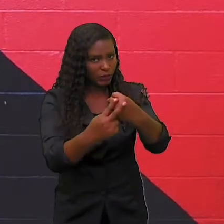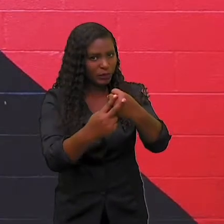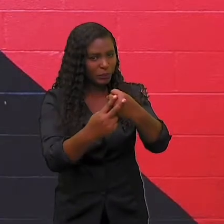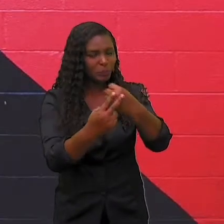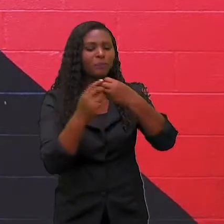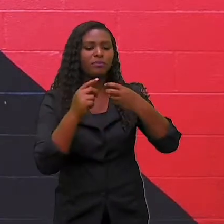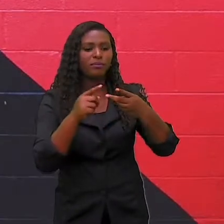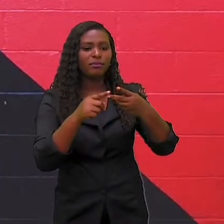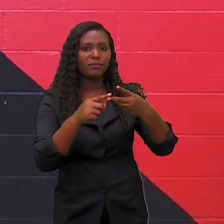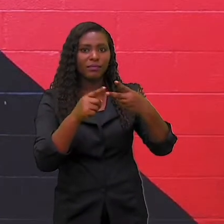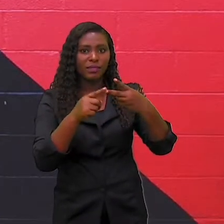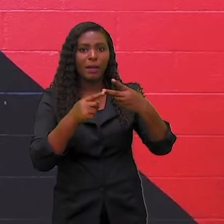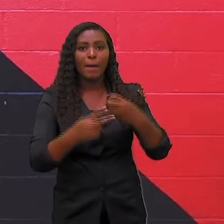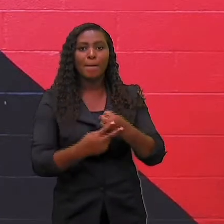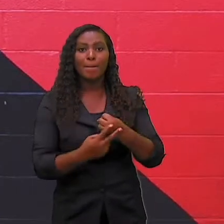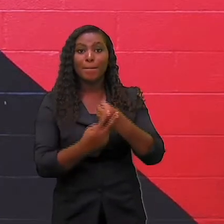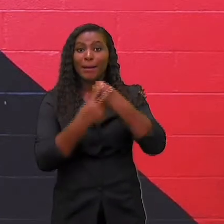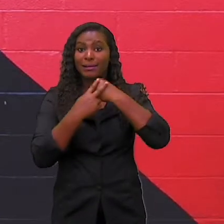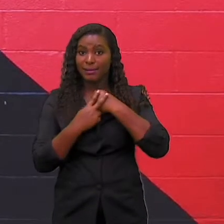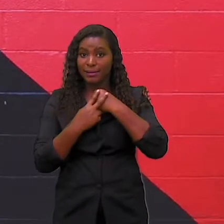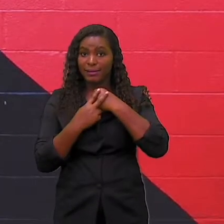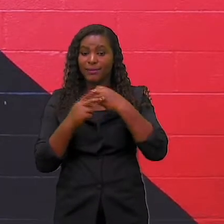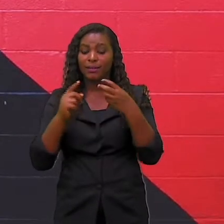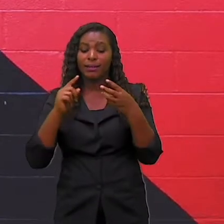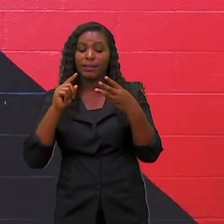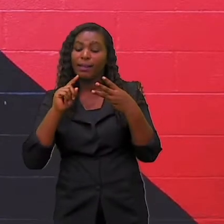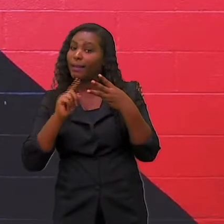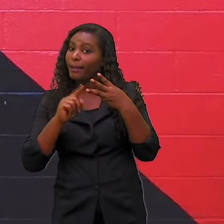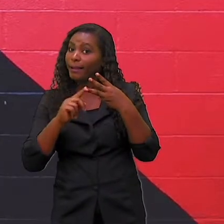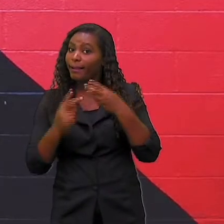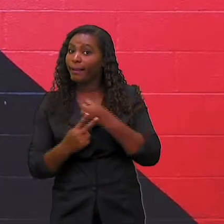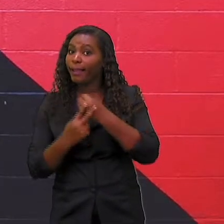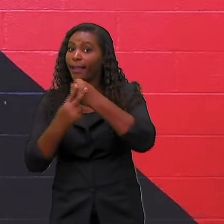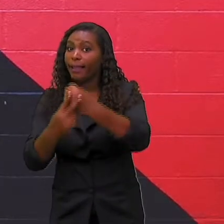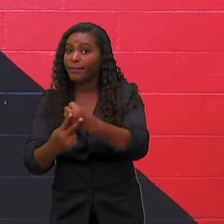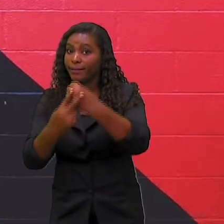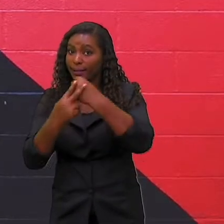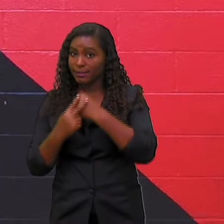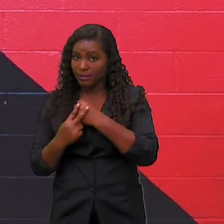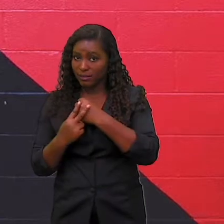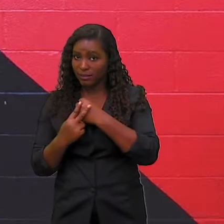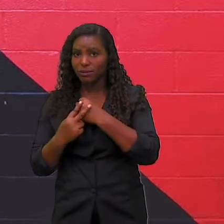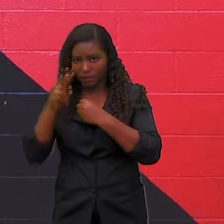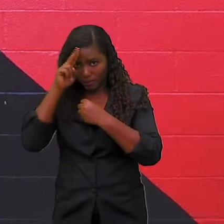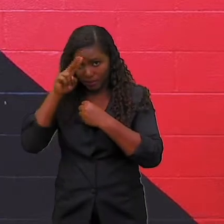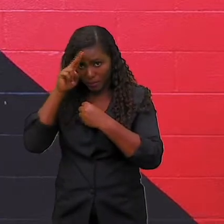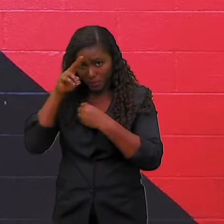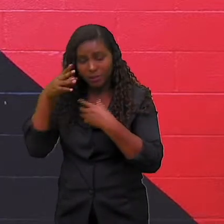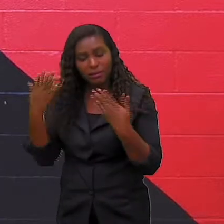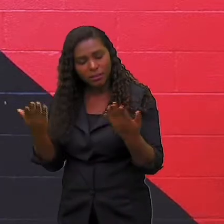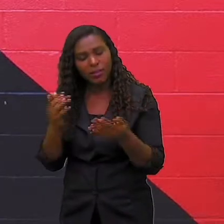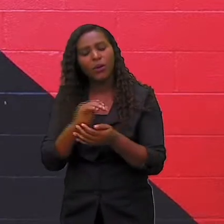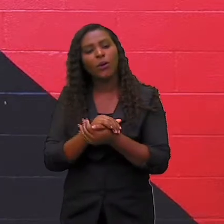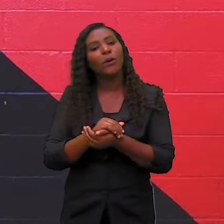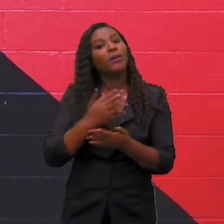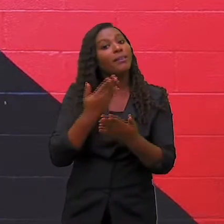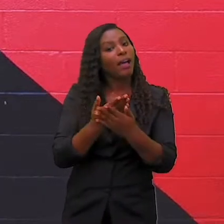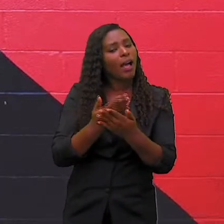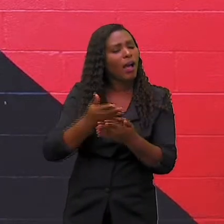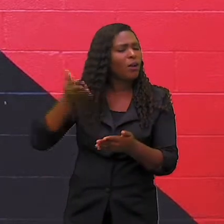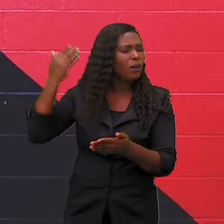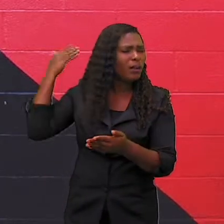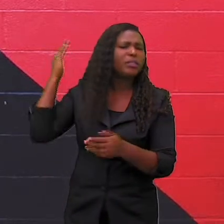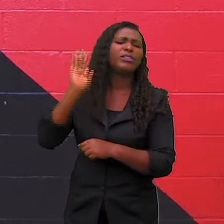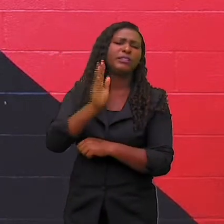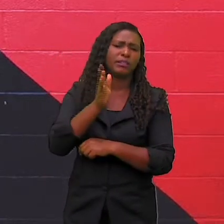passiva e a voz reflexiva, isso mesmo. Nas últimas aulas nós já aprendemos sobre a voz ativa e a voz